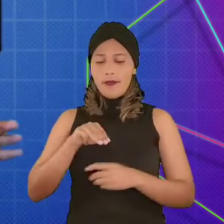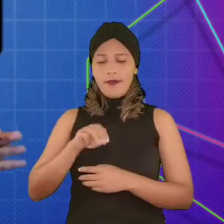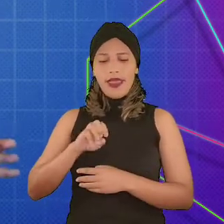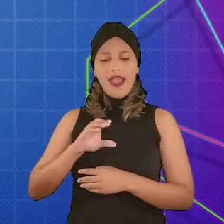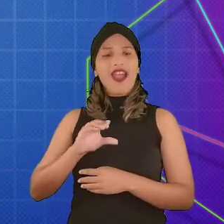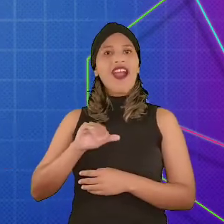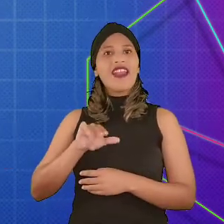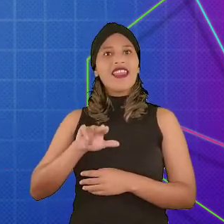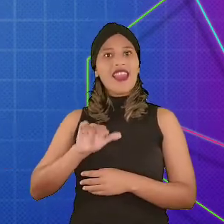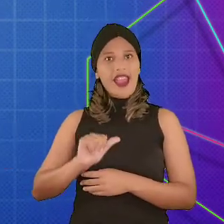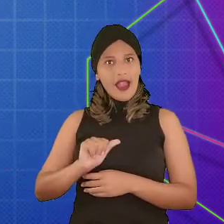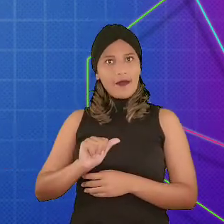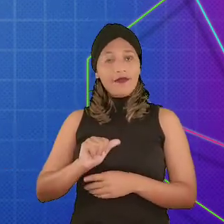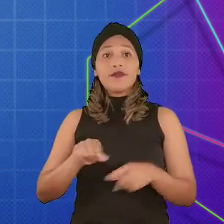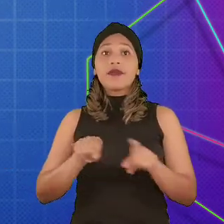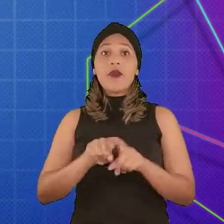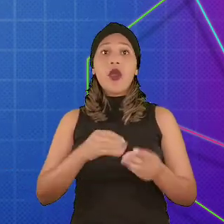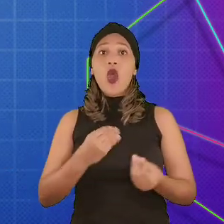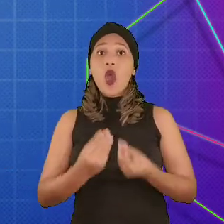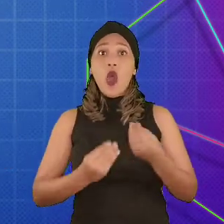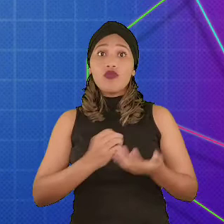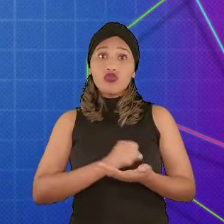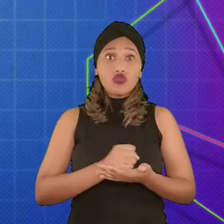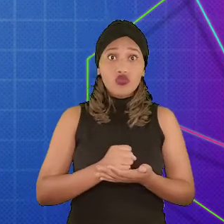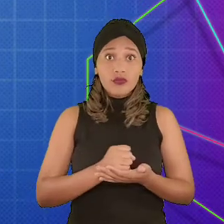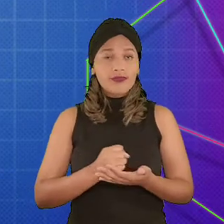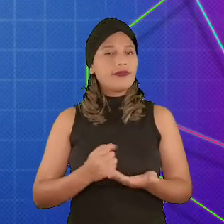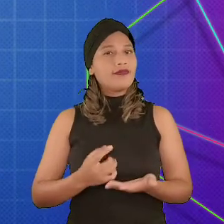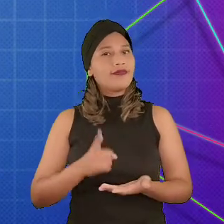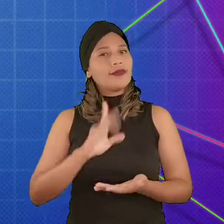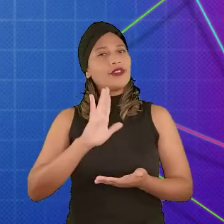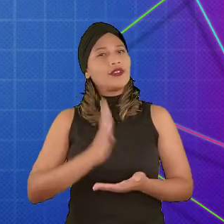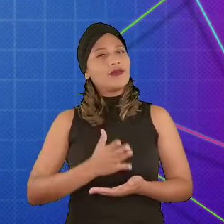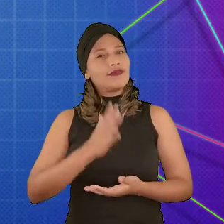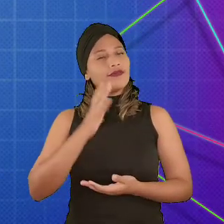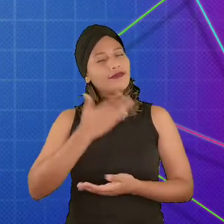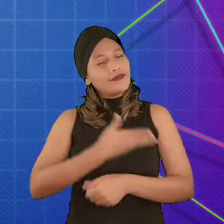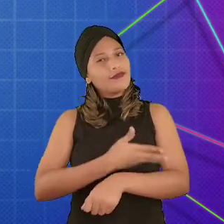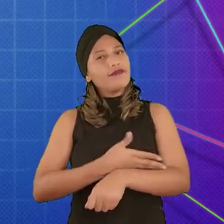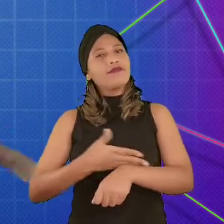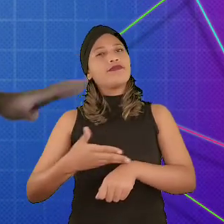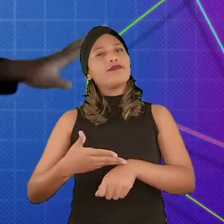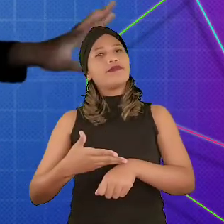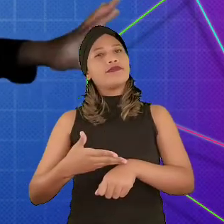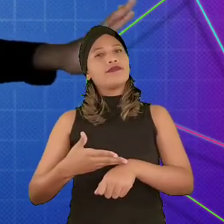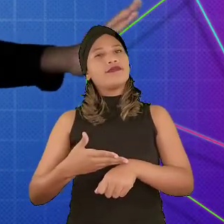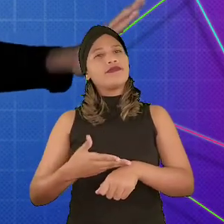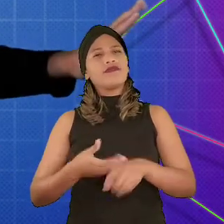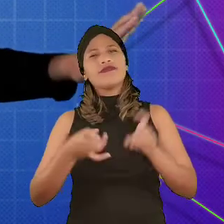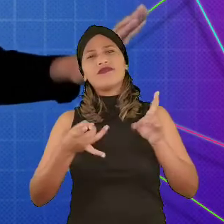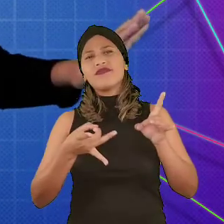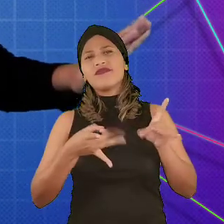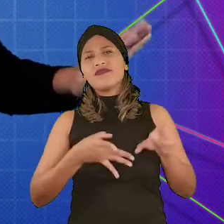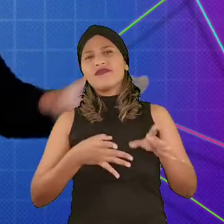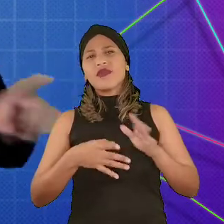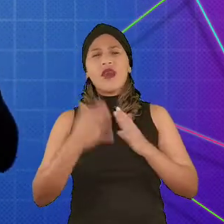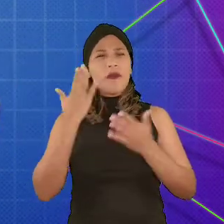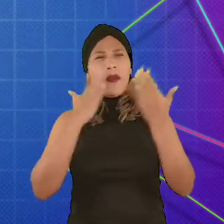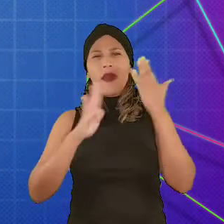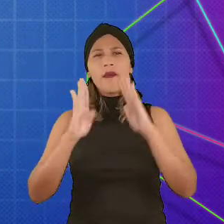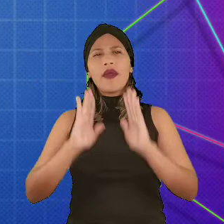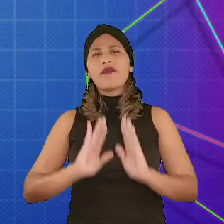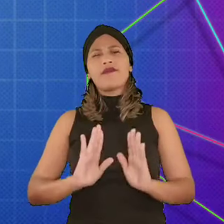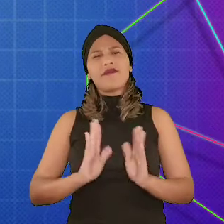e jogabilidade nos jogos. Então, como você já deve estar acostumado, se desliga de todas as distrações,